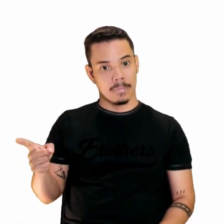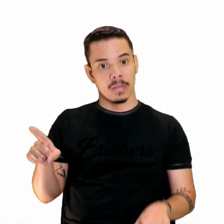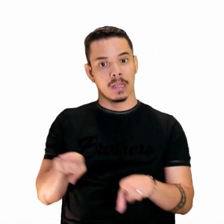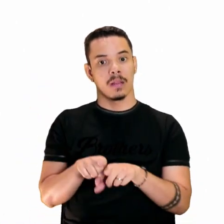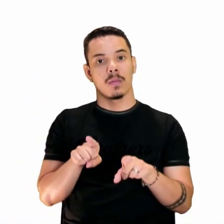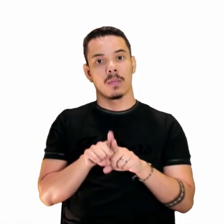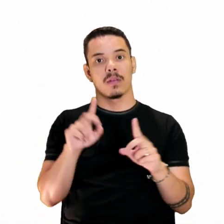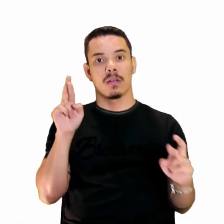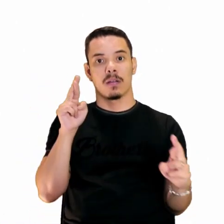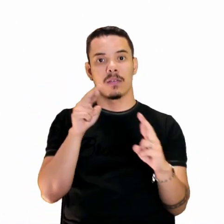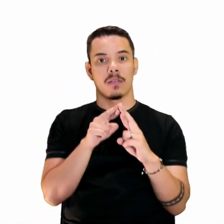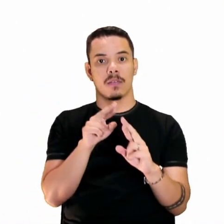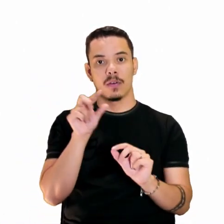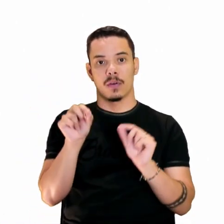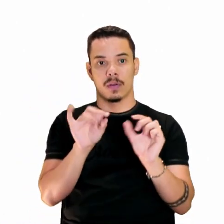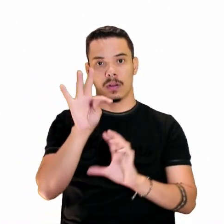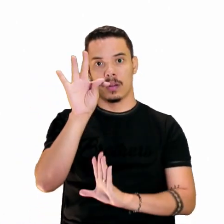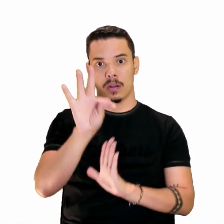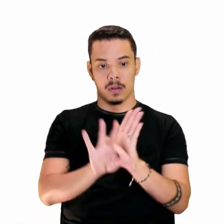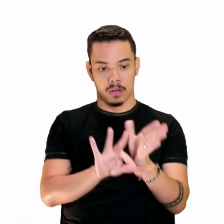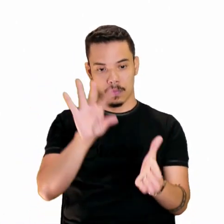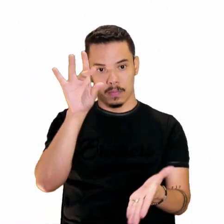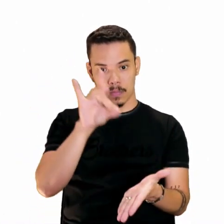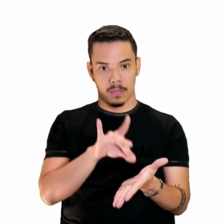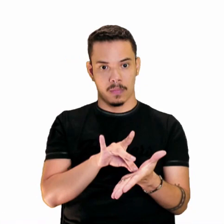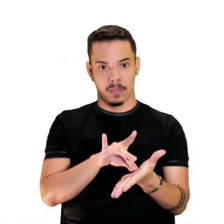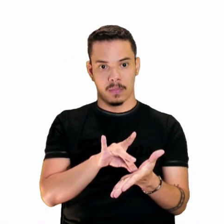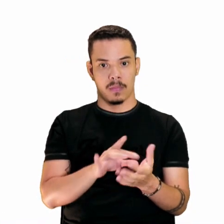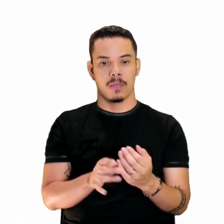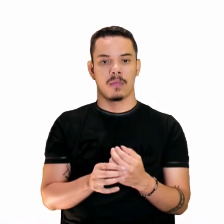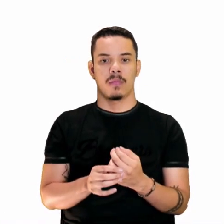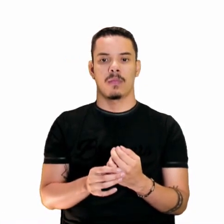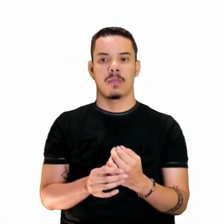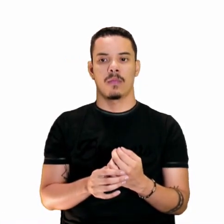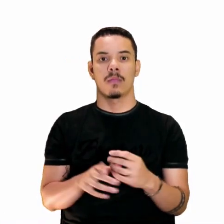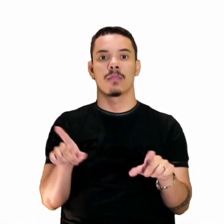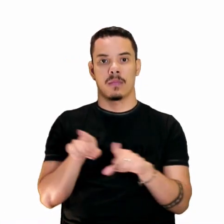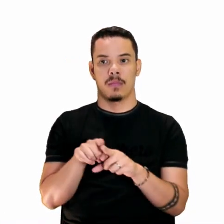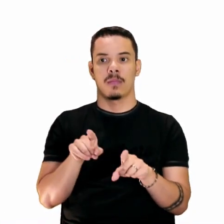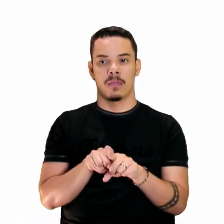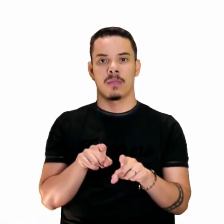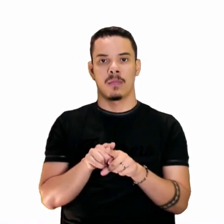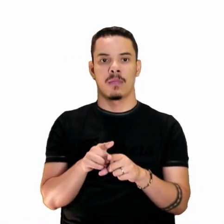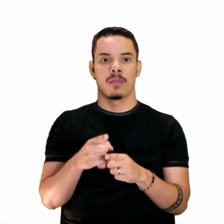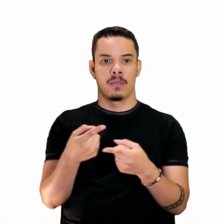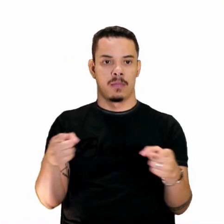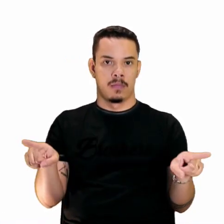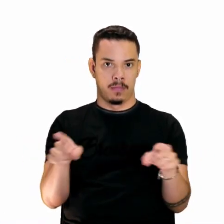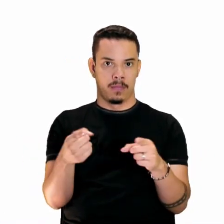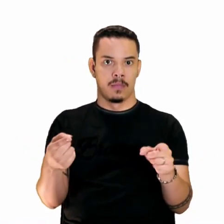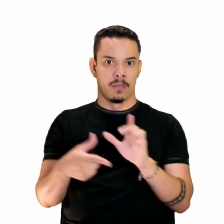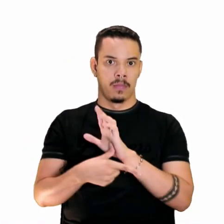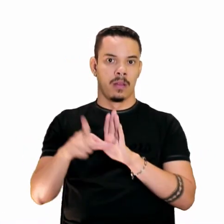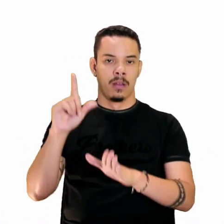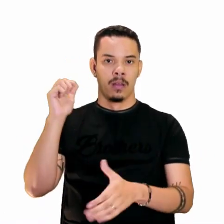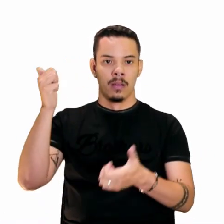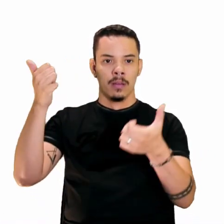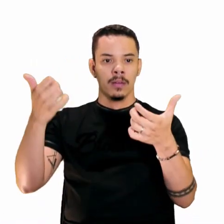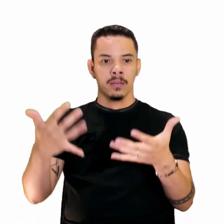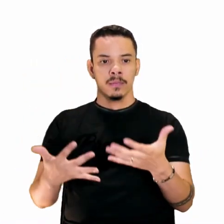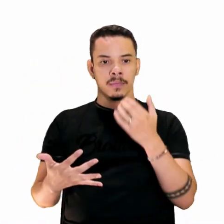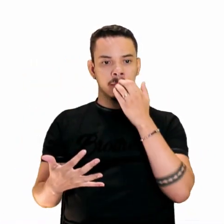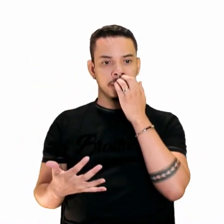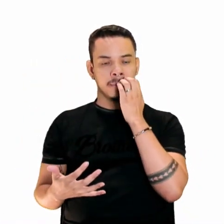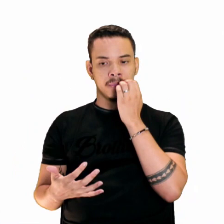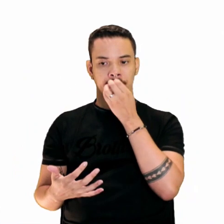fazendo a referência ao texto original de... Gonçalves Dias, né? Canção do Exílio. Verdade! Olha, então a